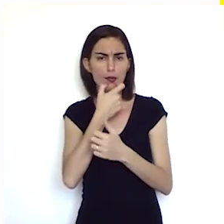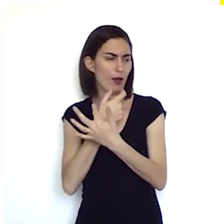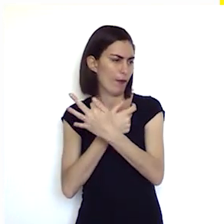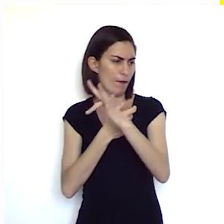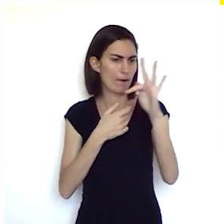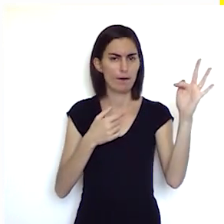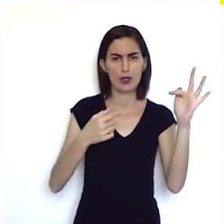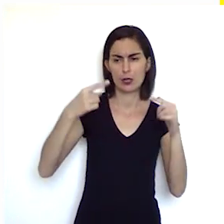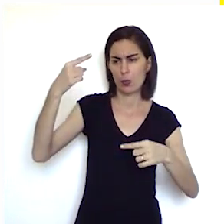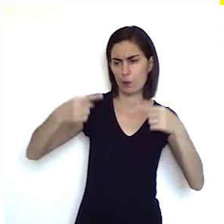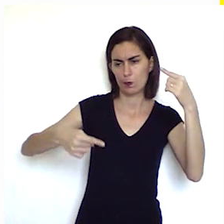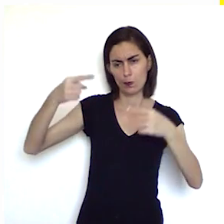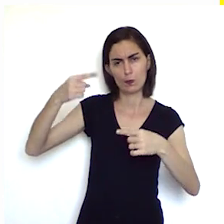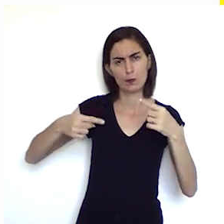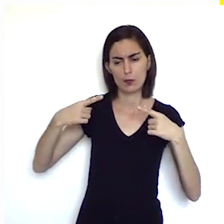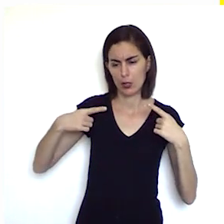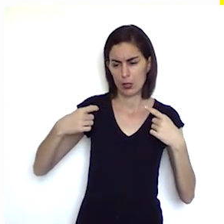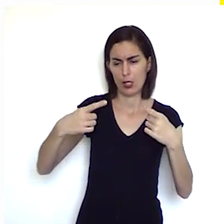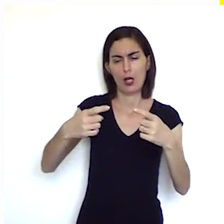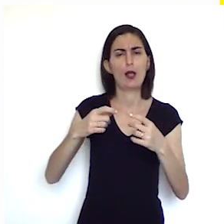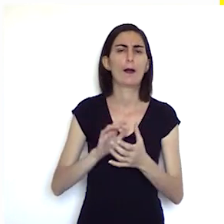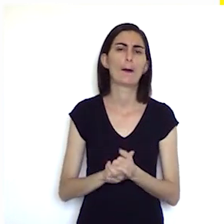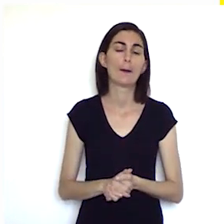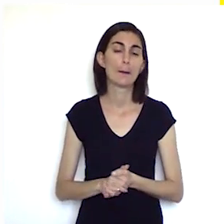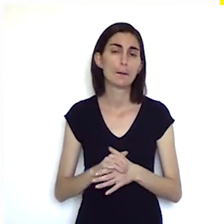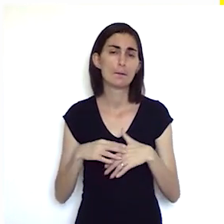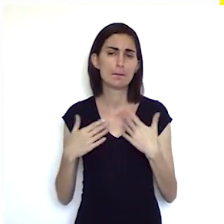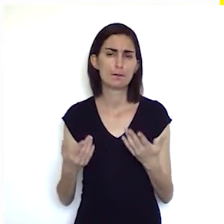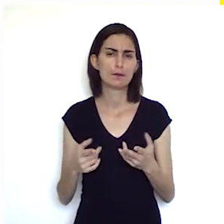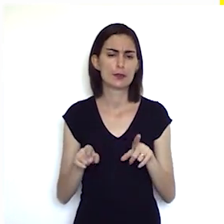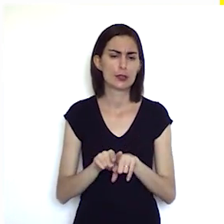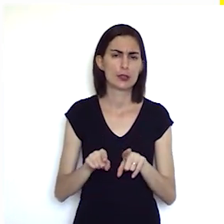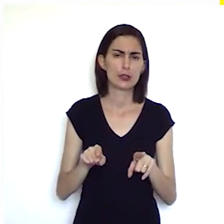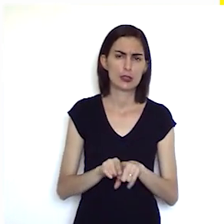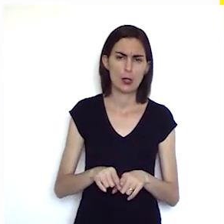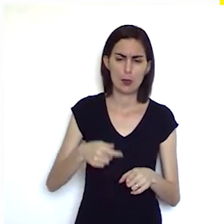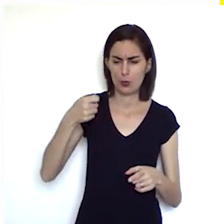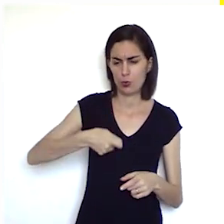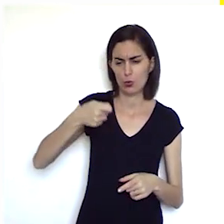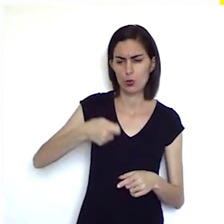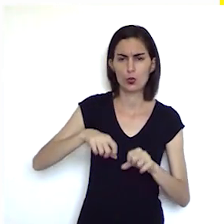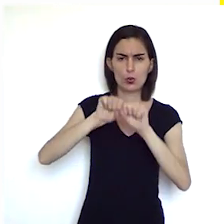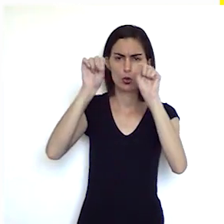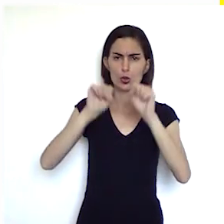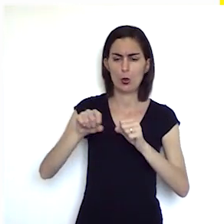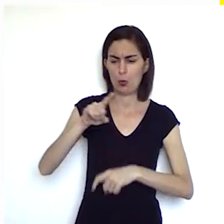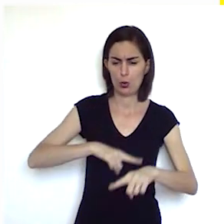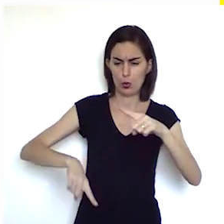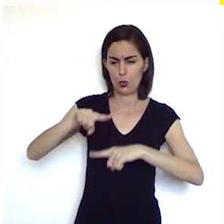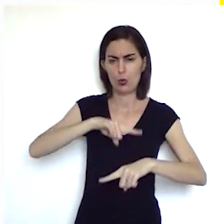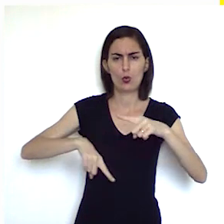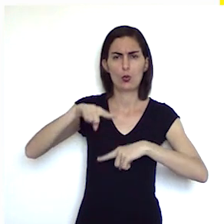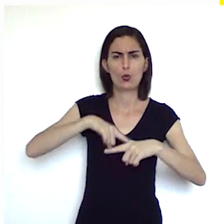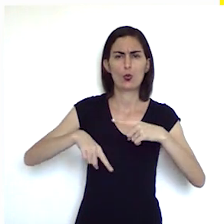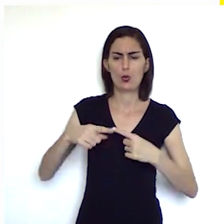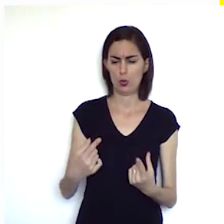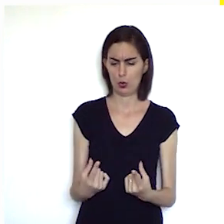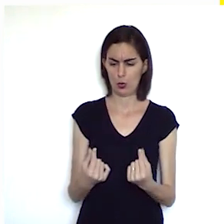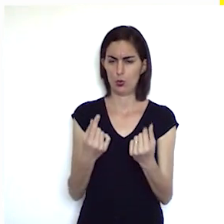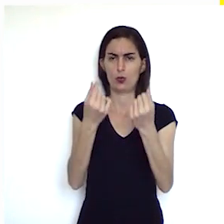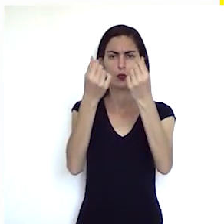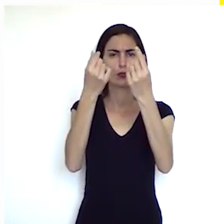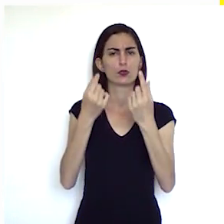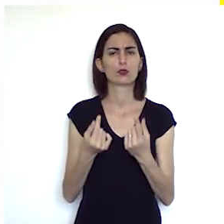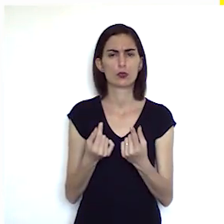esse período aí de 1756 a 1763 pelo rigoroso sistema de controle metropolitano sobre a